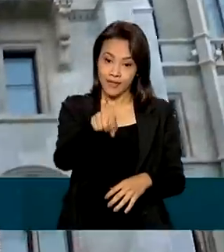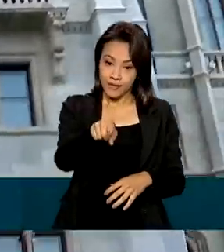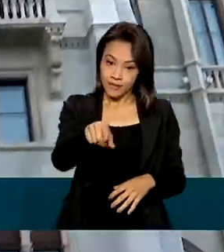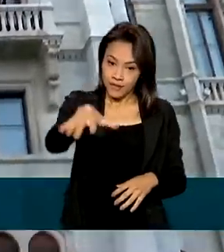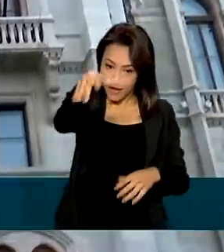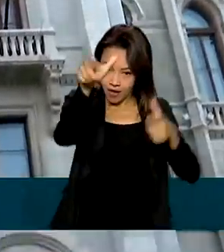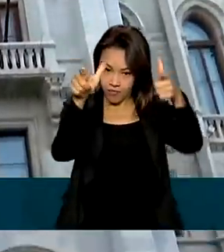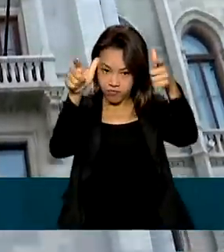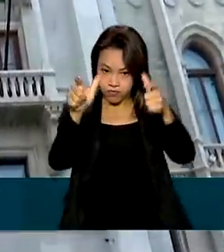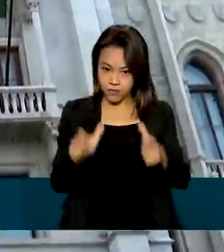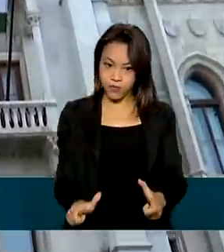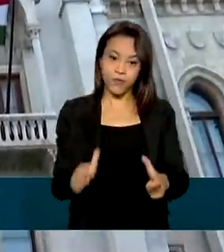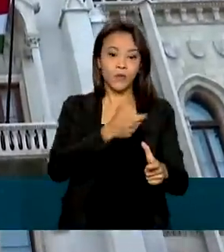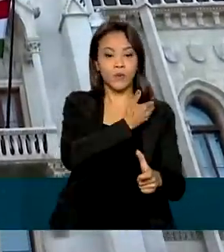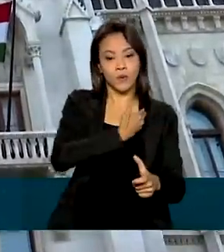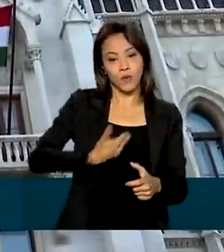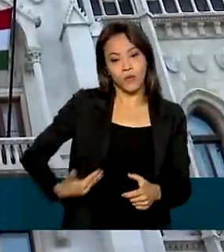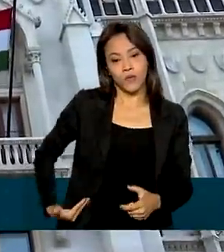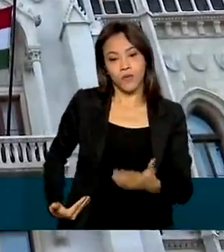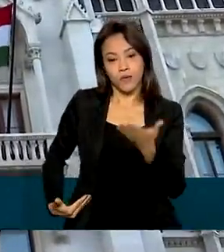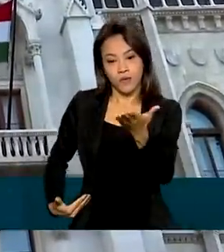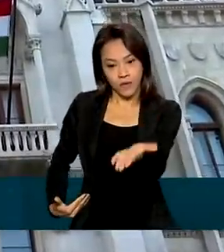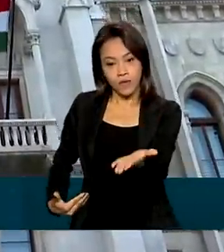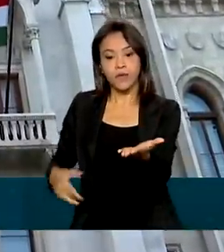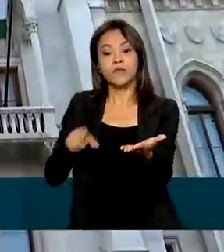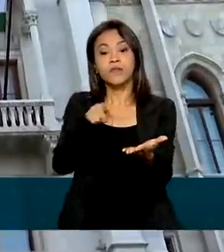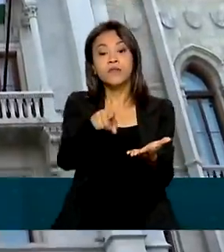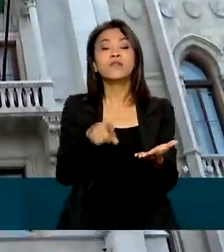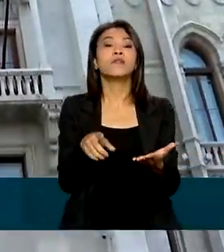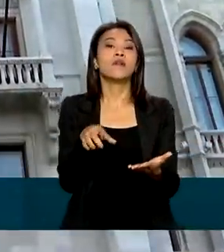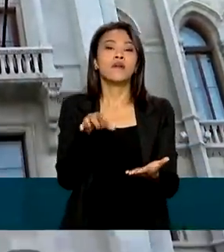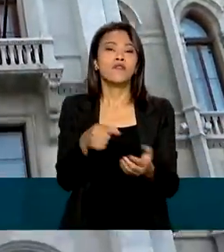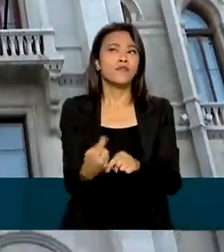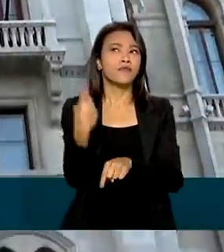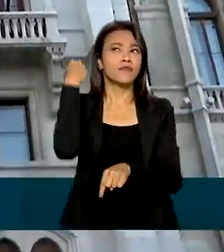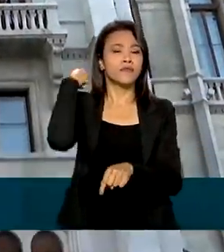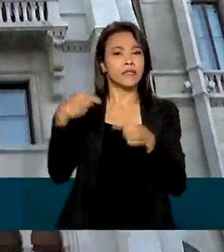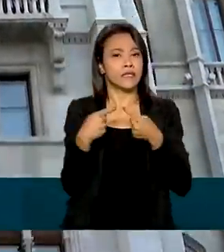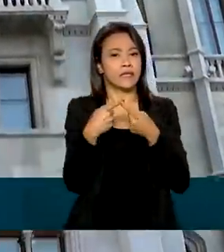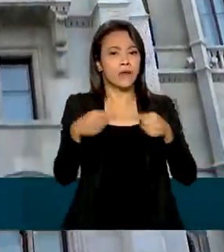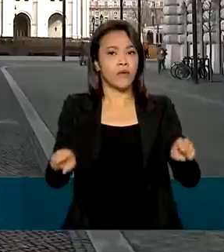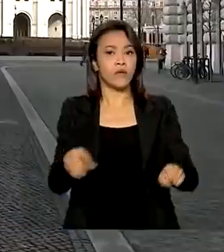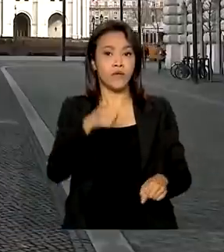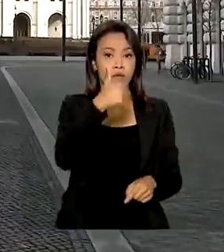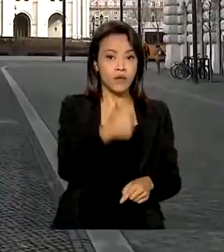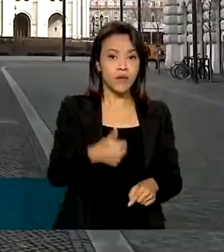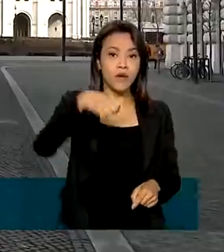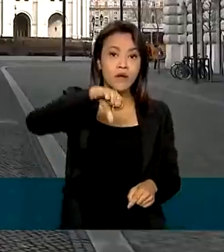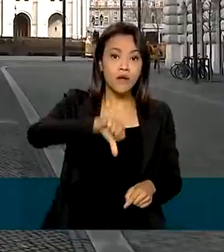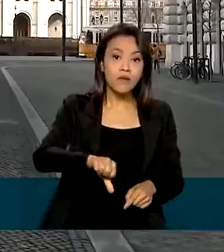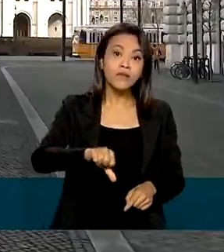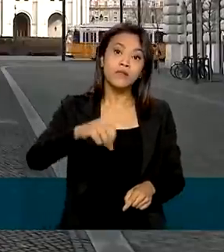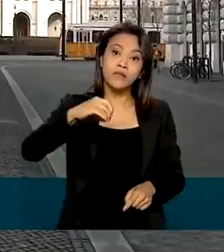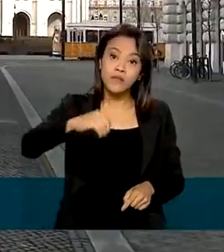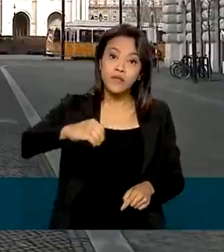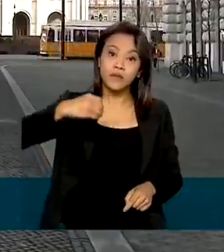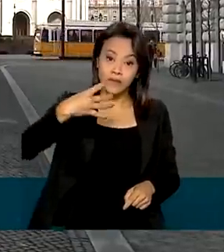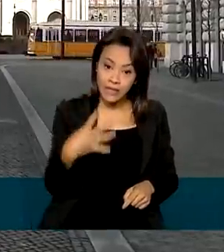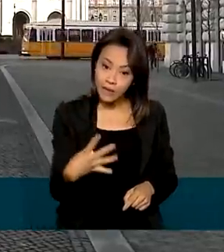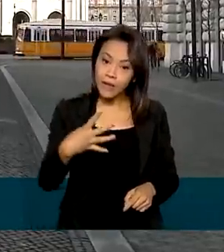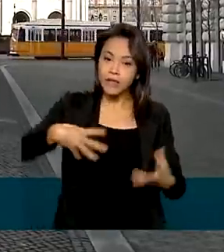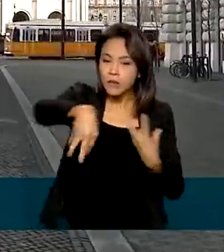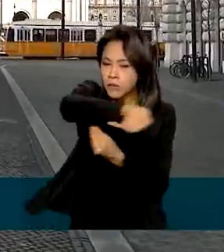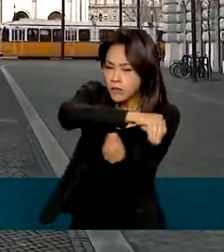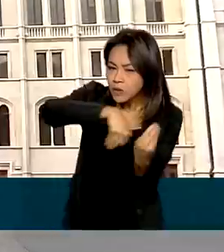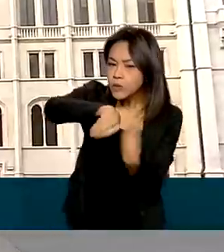Parlamento, um edifício legislativo que foi inaugurado em 1904. Com uma mistura de estilos